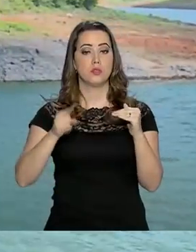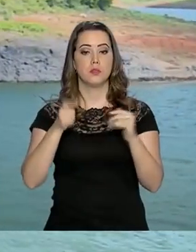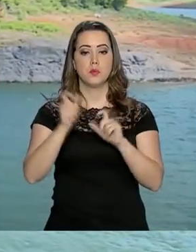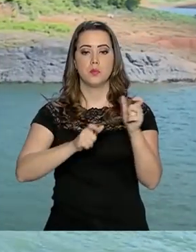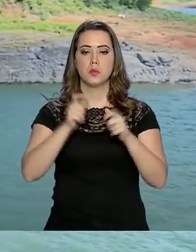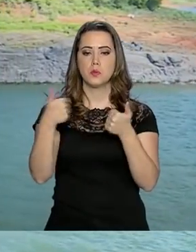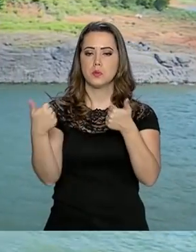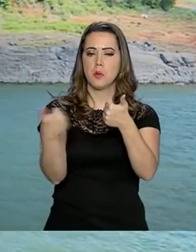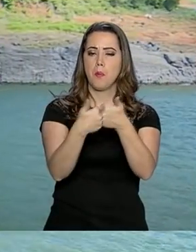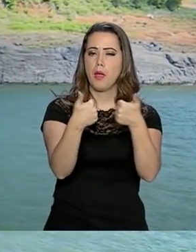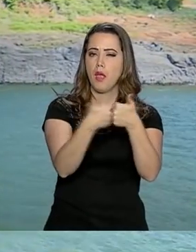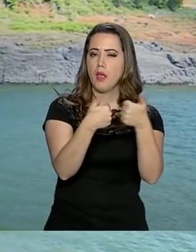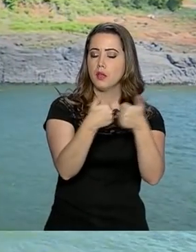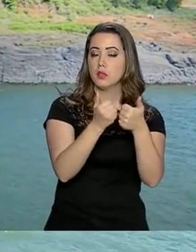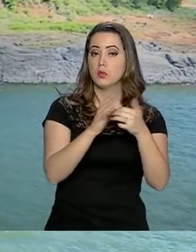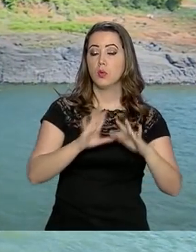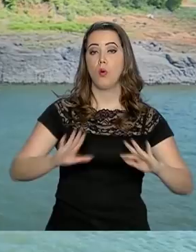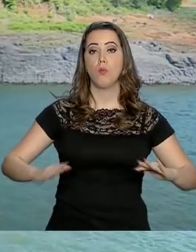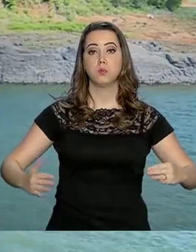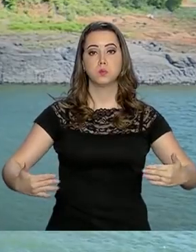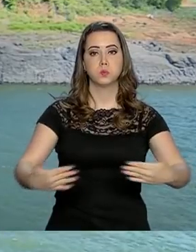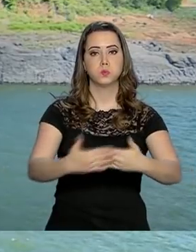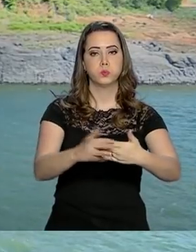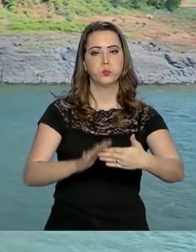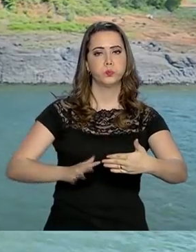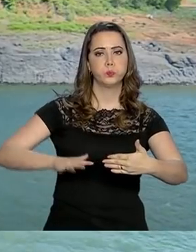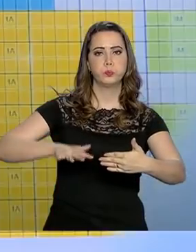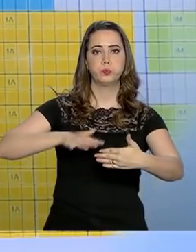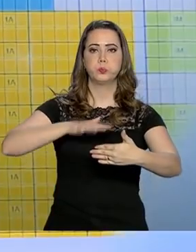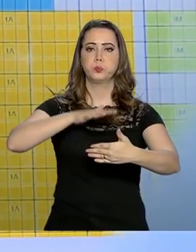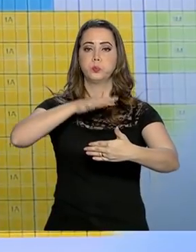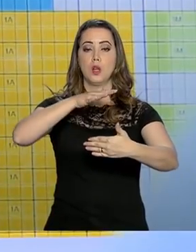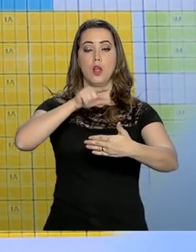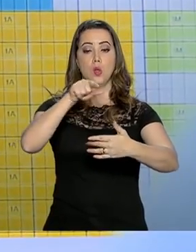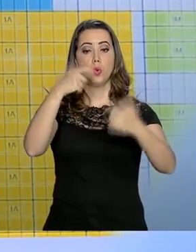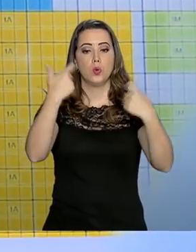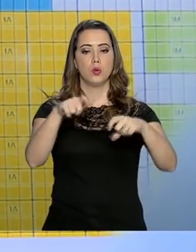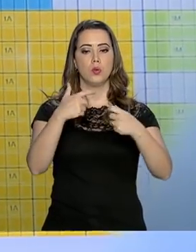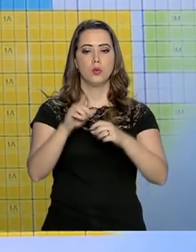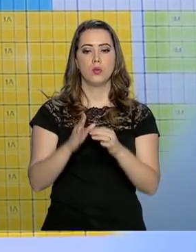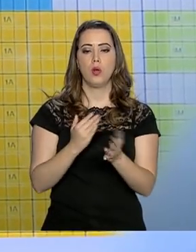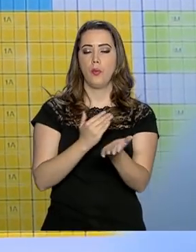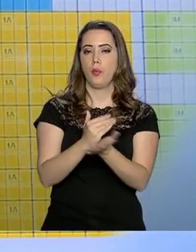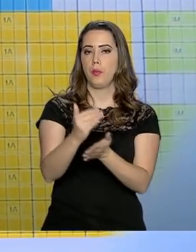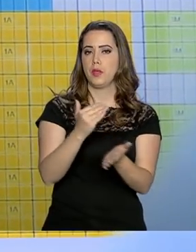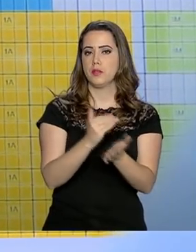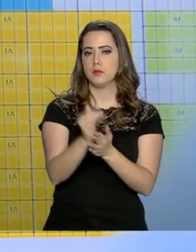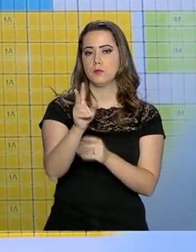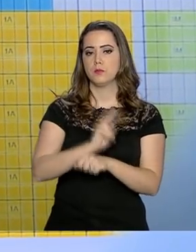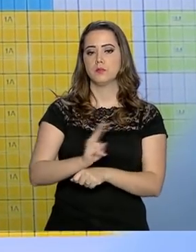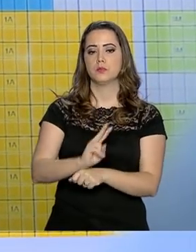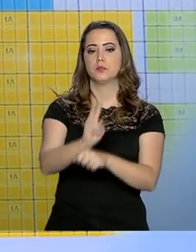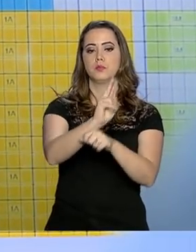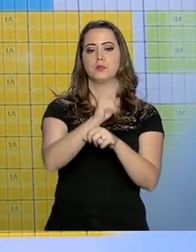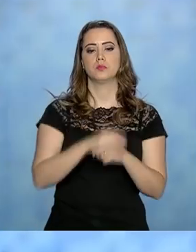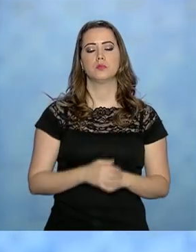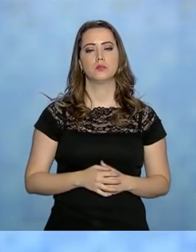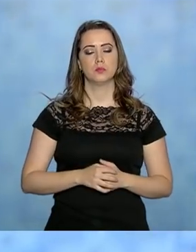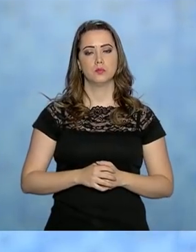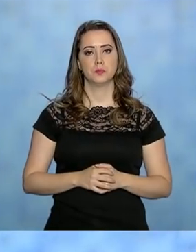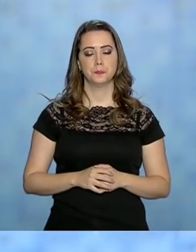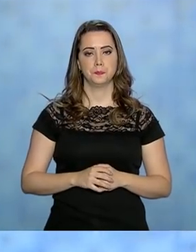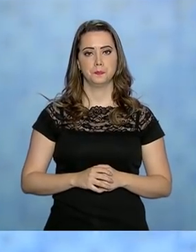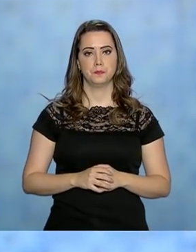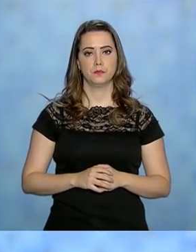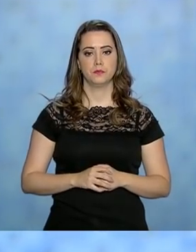e está próximo da barragem da usina hidrelétrica de Salto Santiago. O local foi o ponto de partida para a fiscalização. O